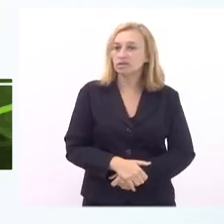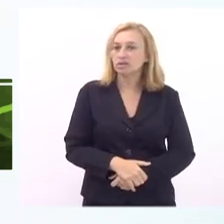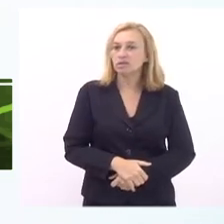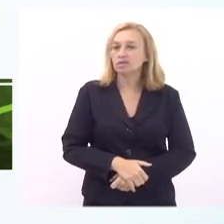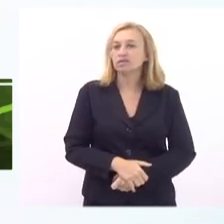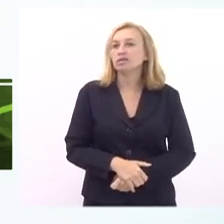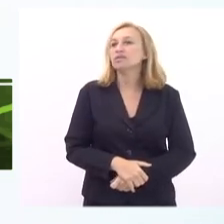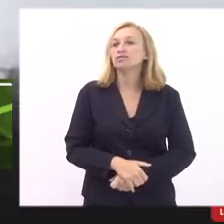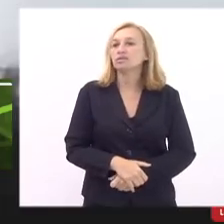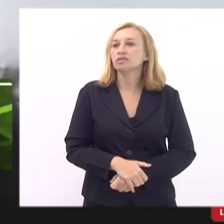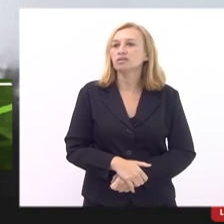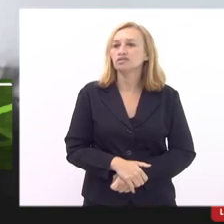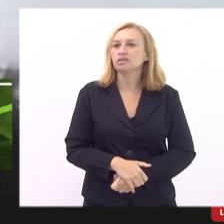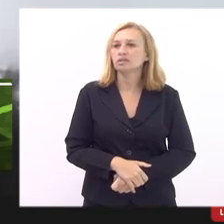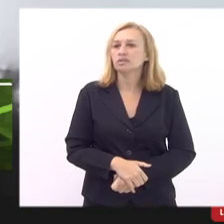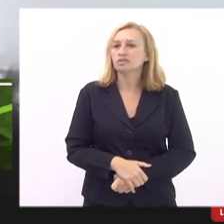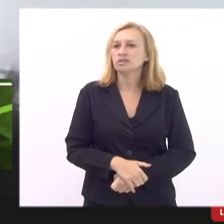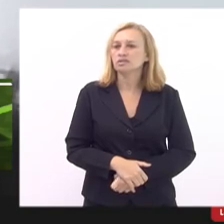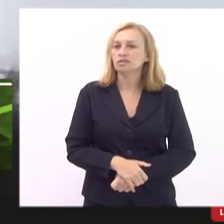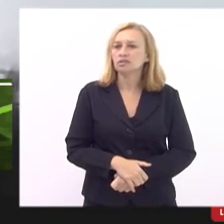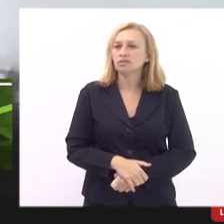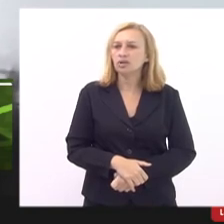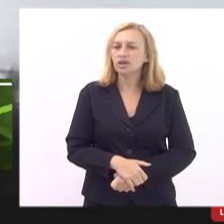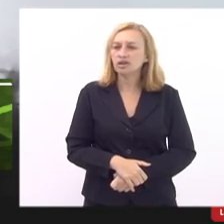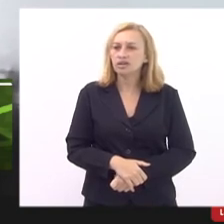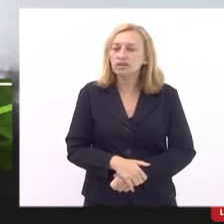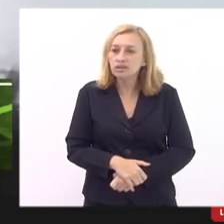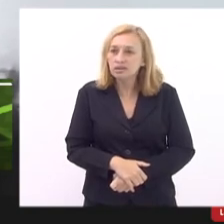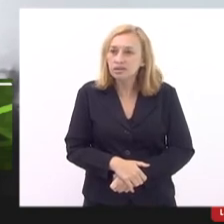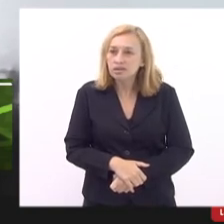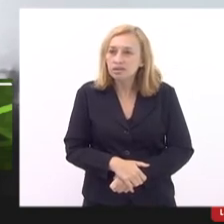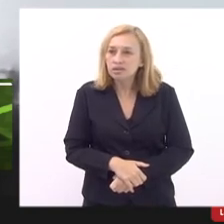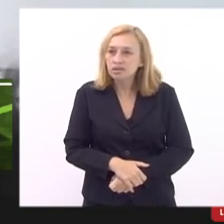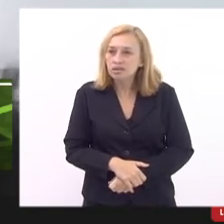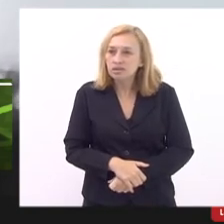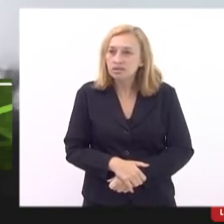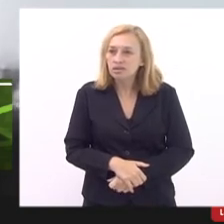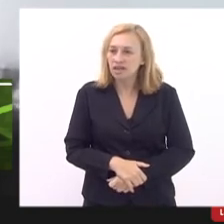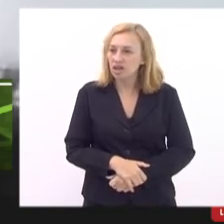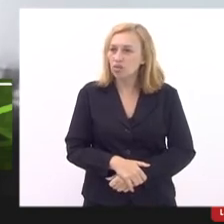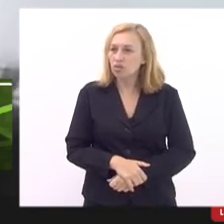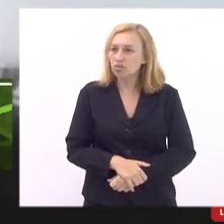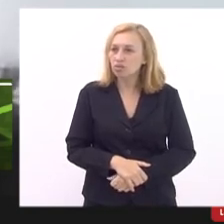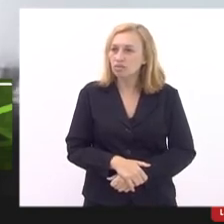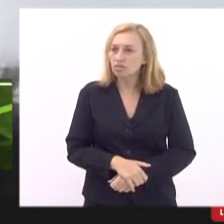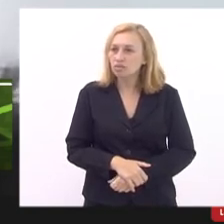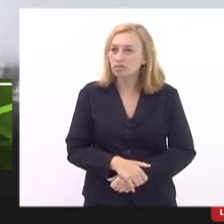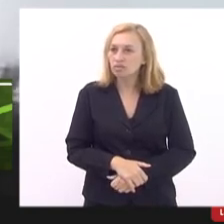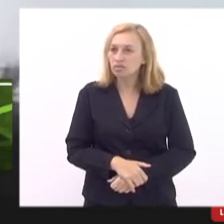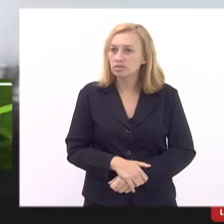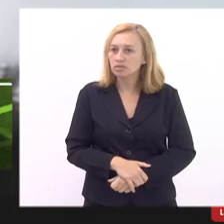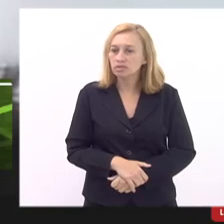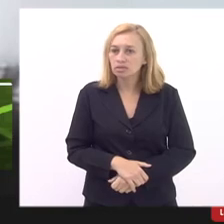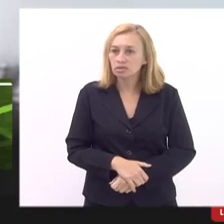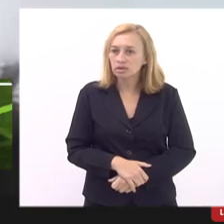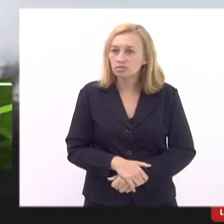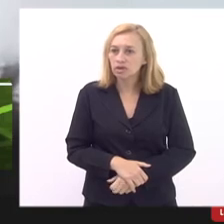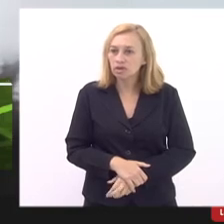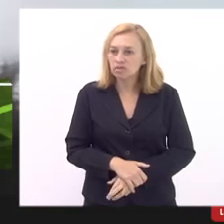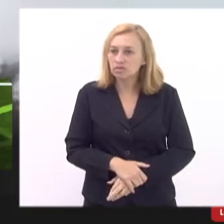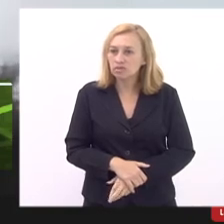você me permite só para não perder o time do que eles falou fazer um comentário 30 segundos bem rapidinho